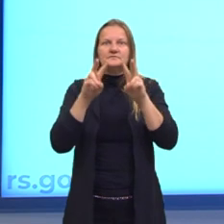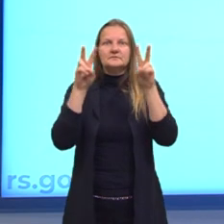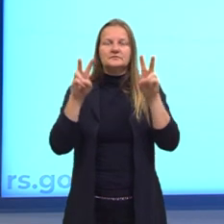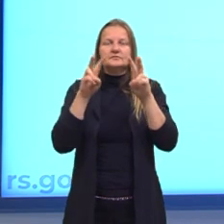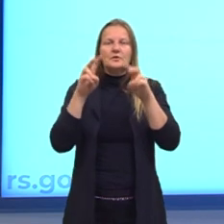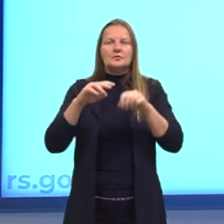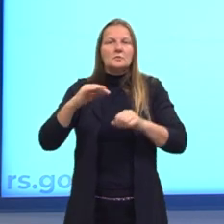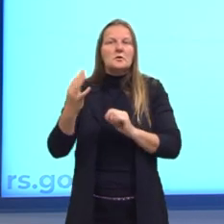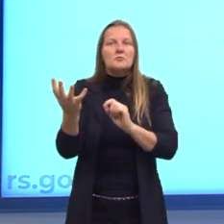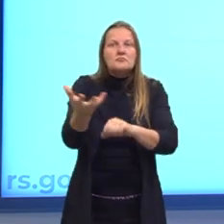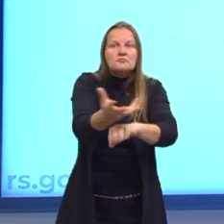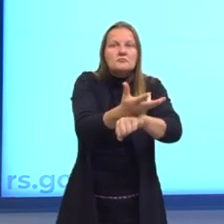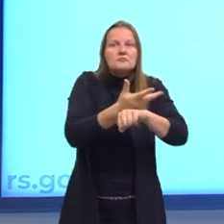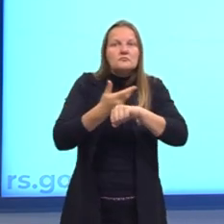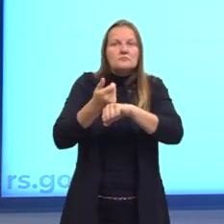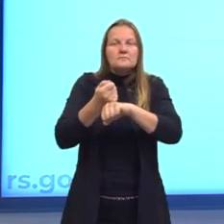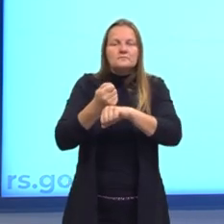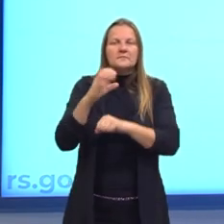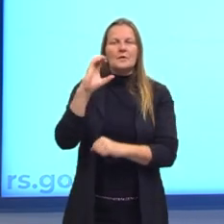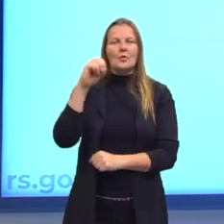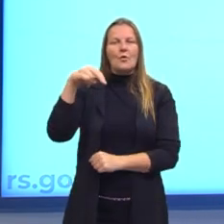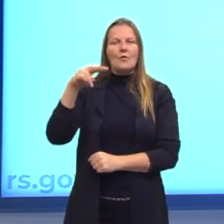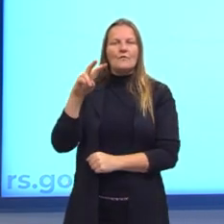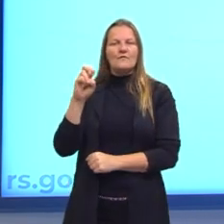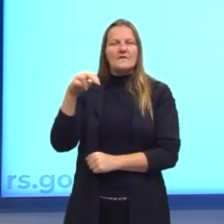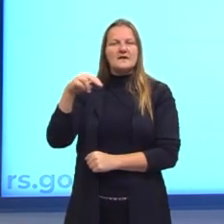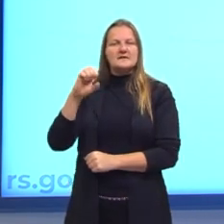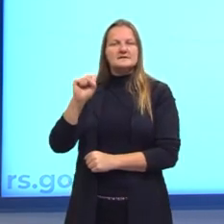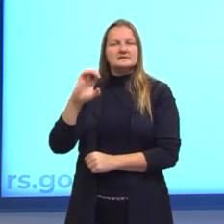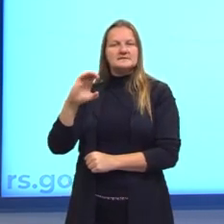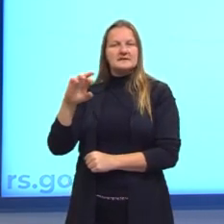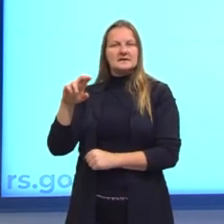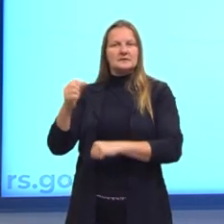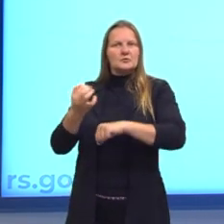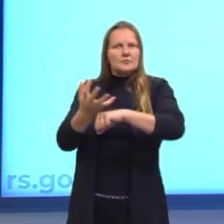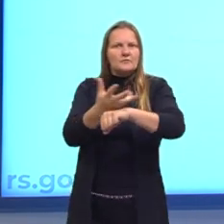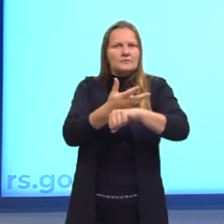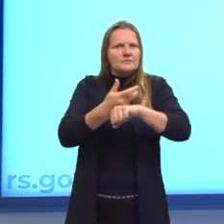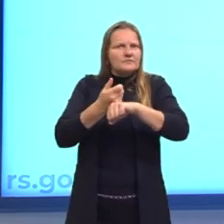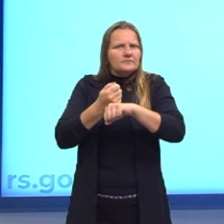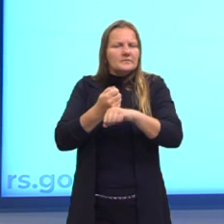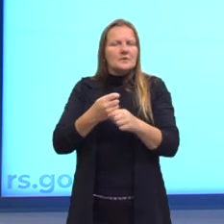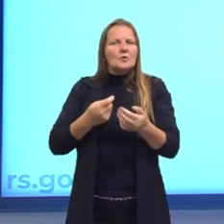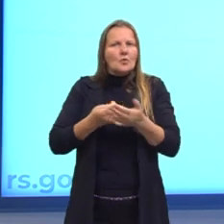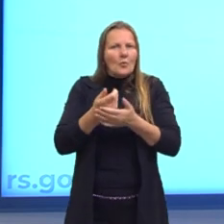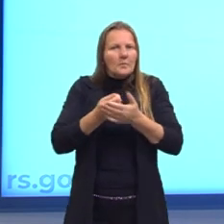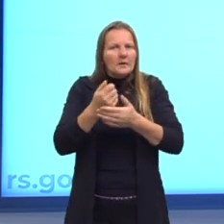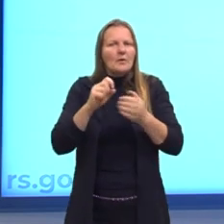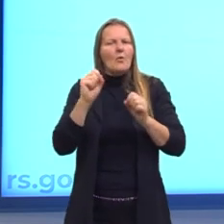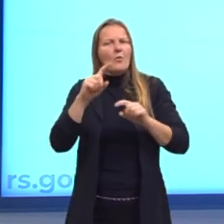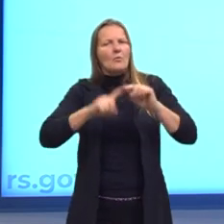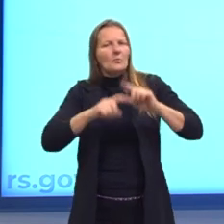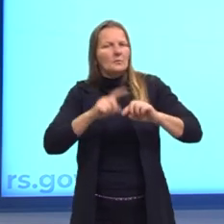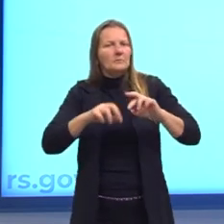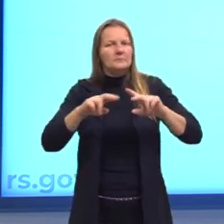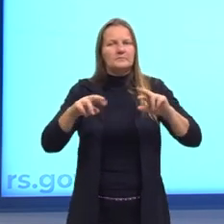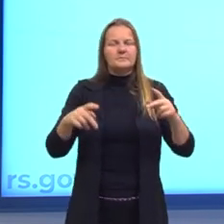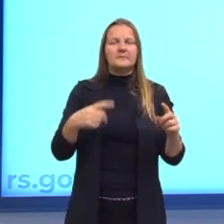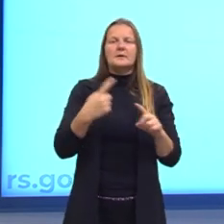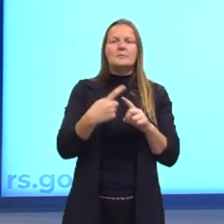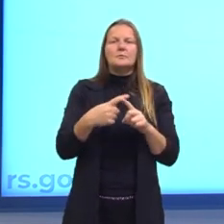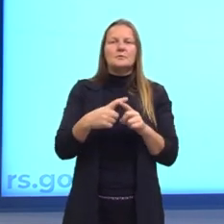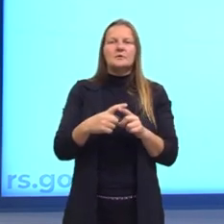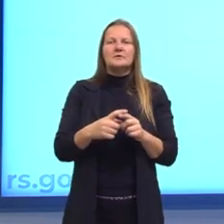convencimento do consumidor para a compra de um produto ou de um serviço, tá? E por que que eu